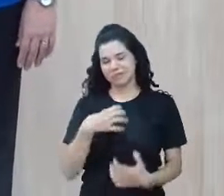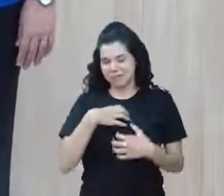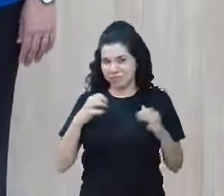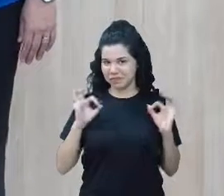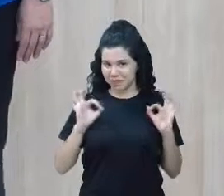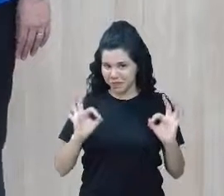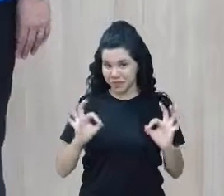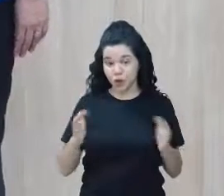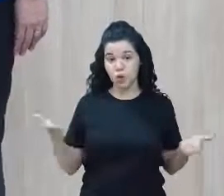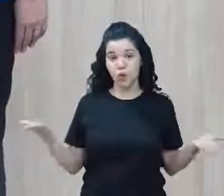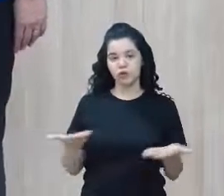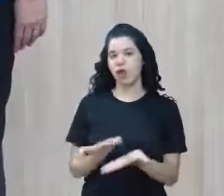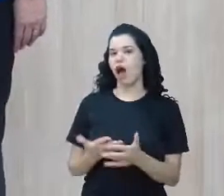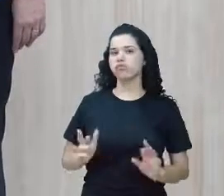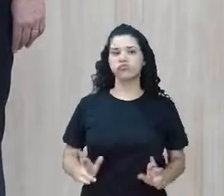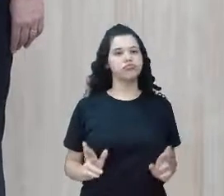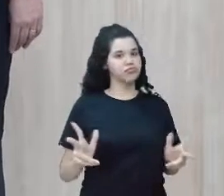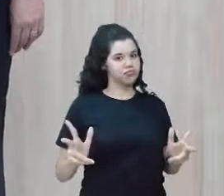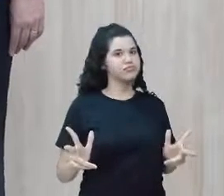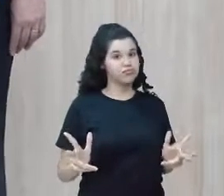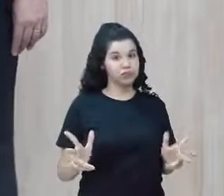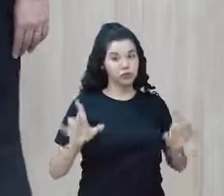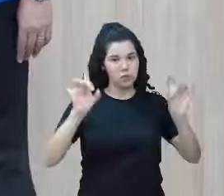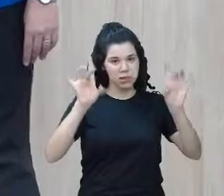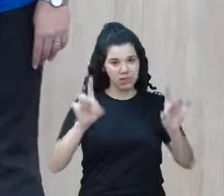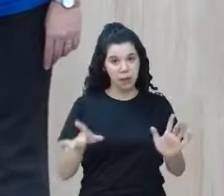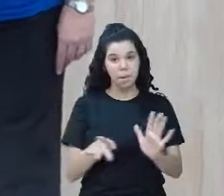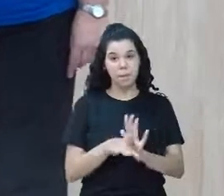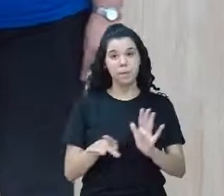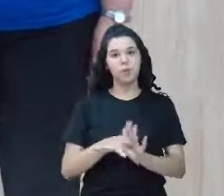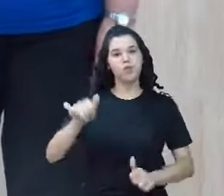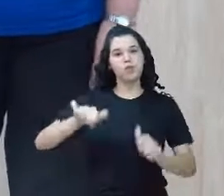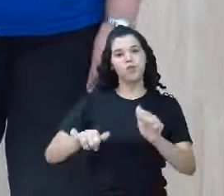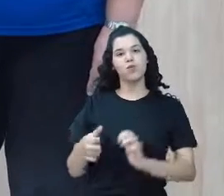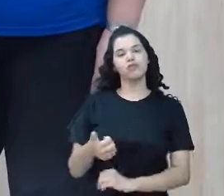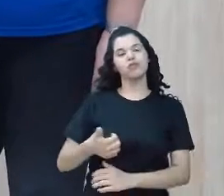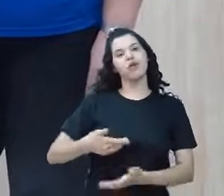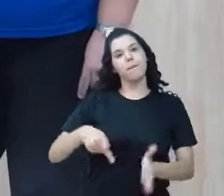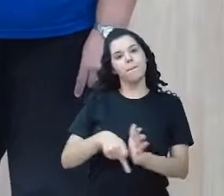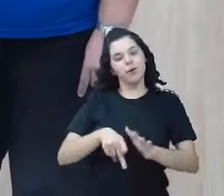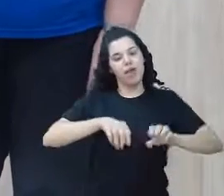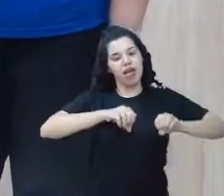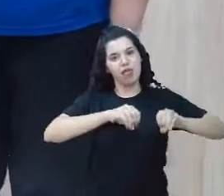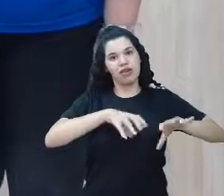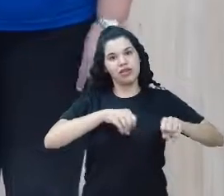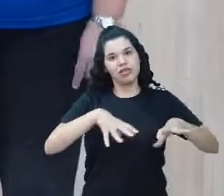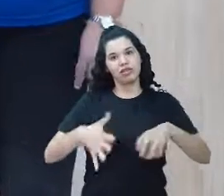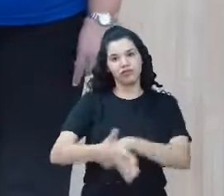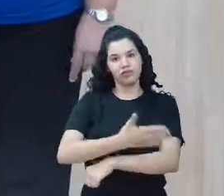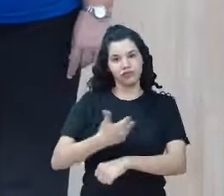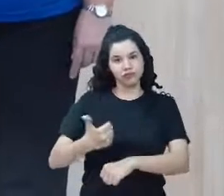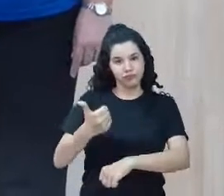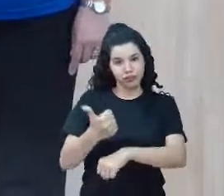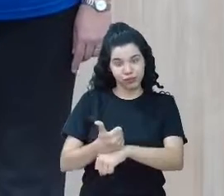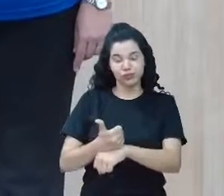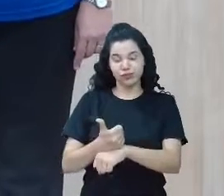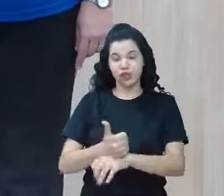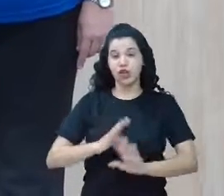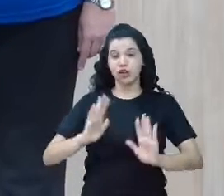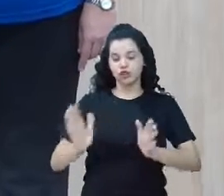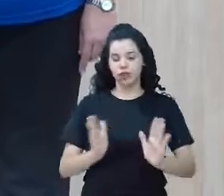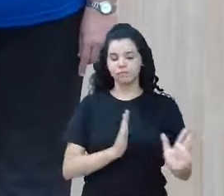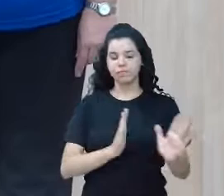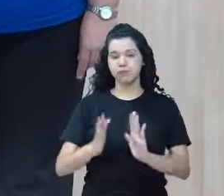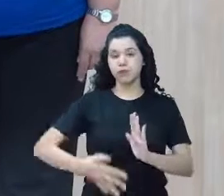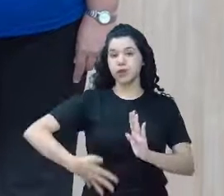aqui uma aula diferente, a aula do Qualifica Educação Profissional. Estamos já